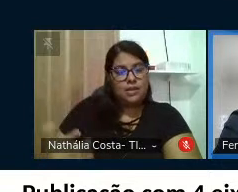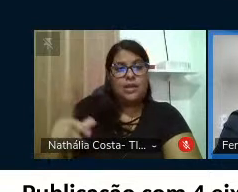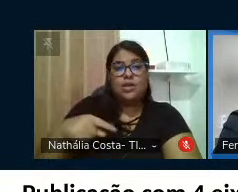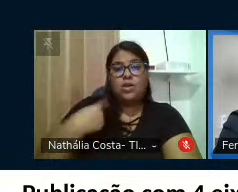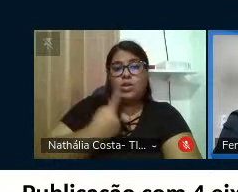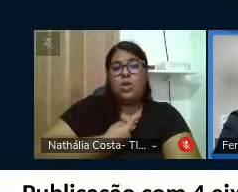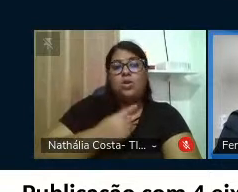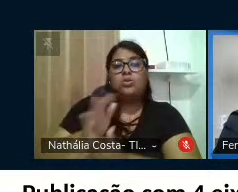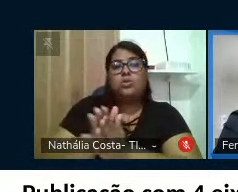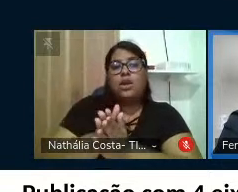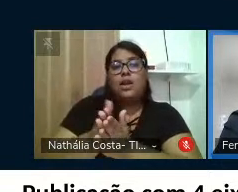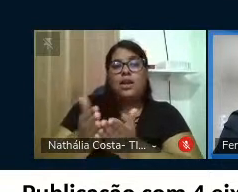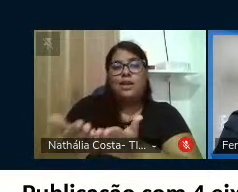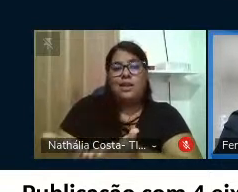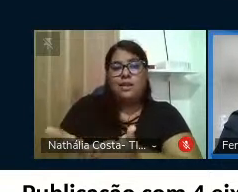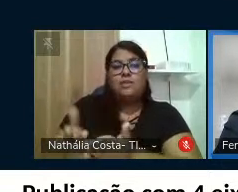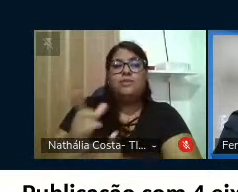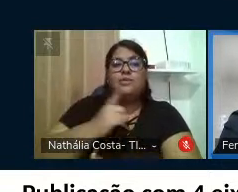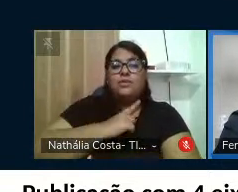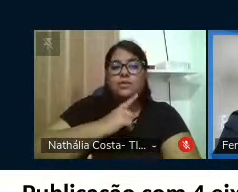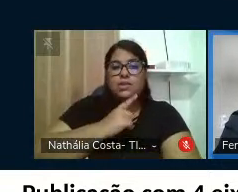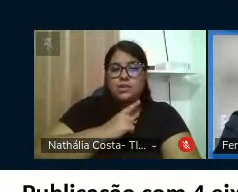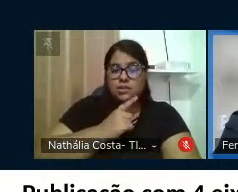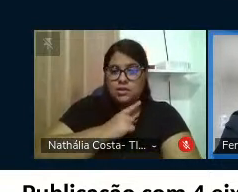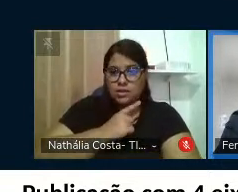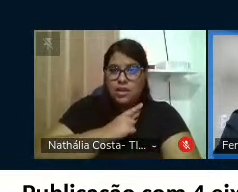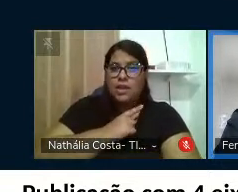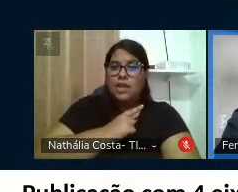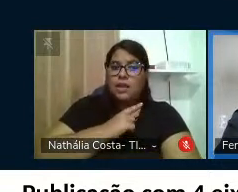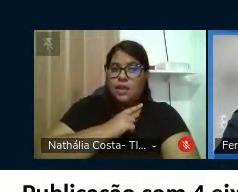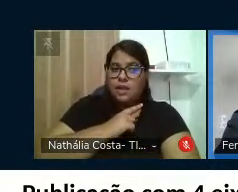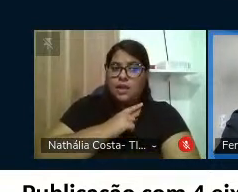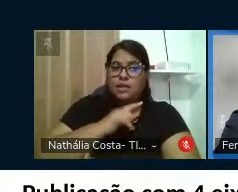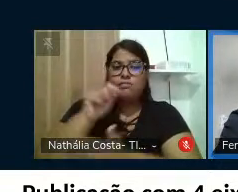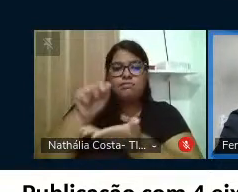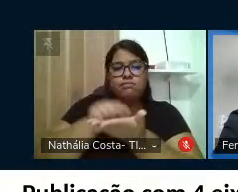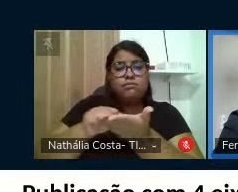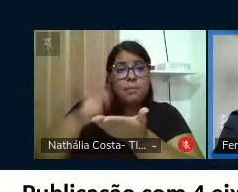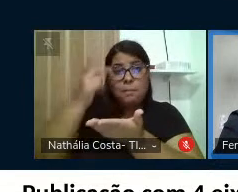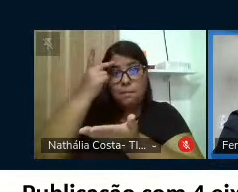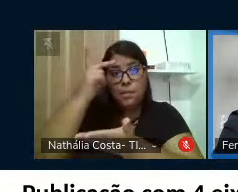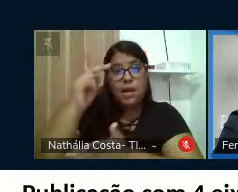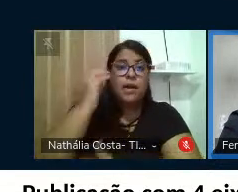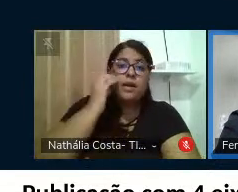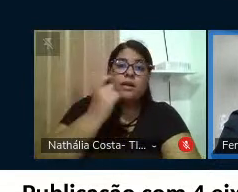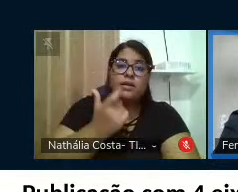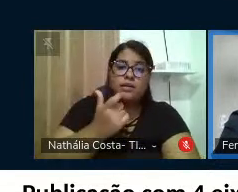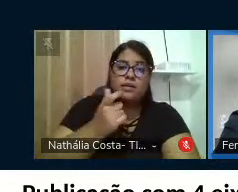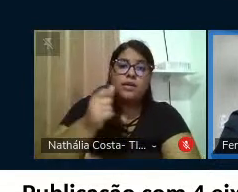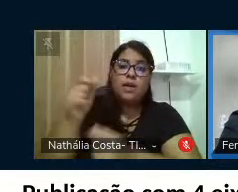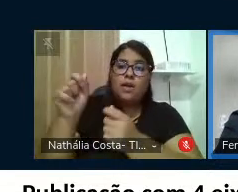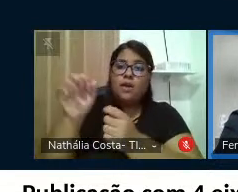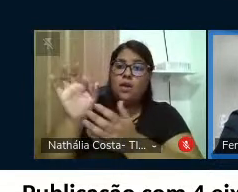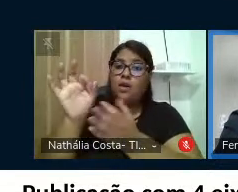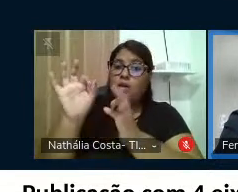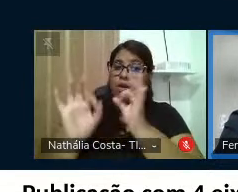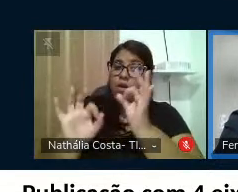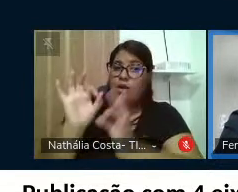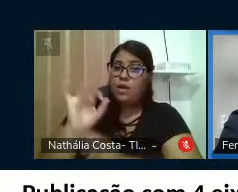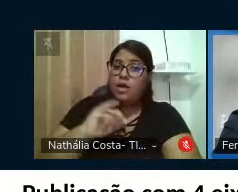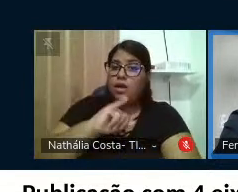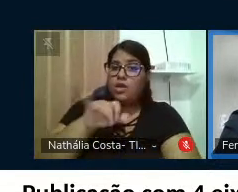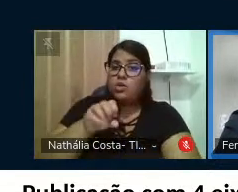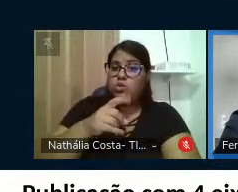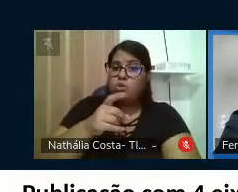nosso livro, no nosso livro nós temos uma dedicatória a Paulo Freire, feita pelo João Alexandrino da Oliveira, e eu gostaria de citar a última frase